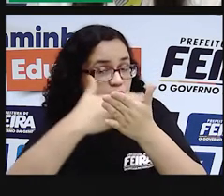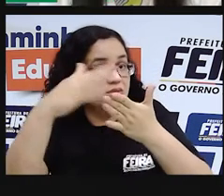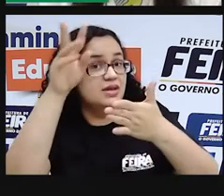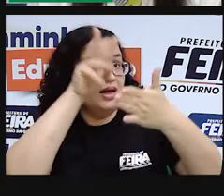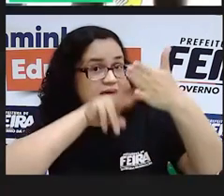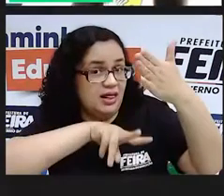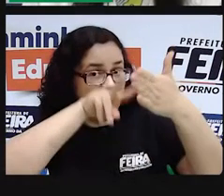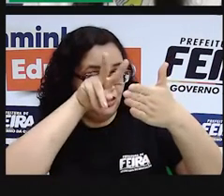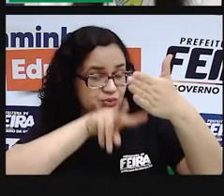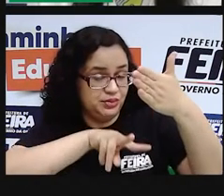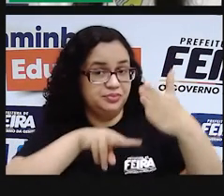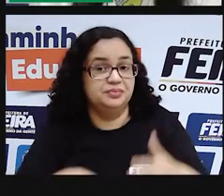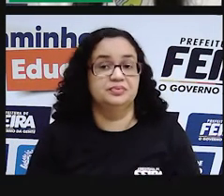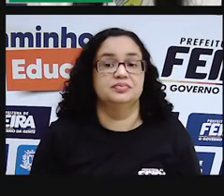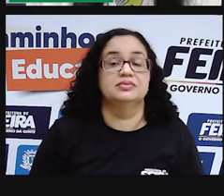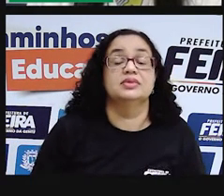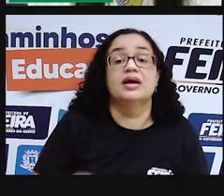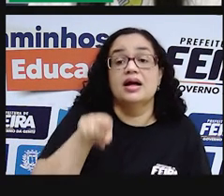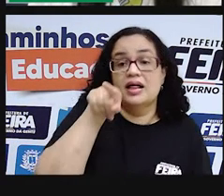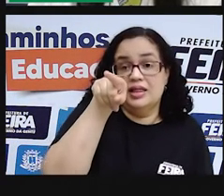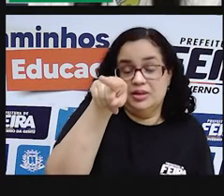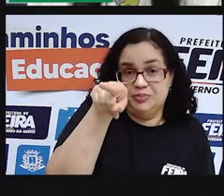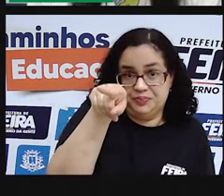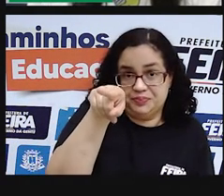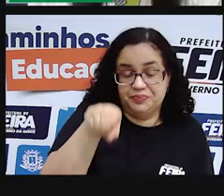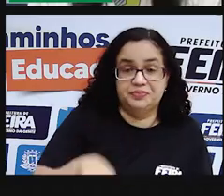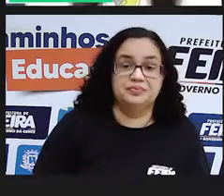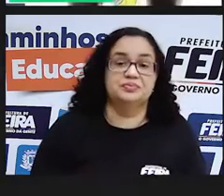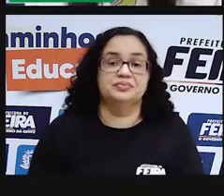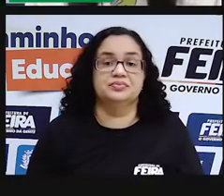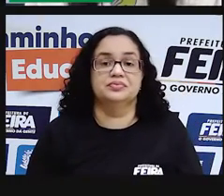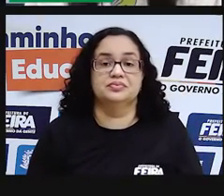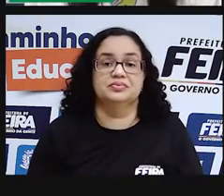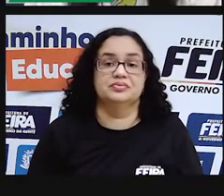leitura? A Lagoa Encantada.